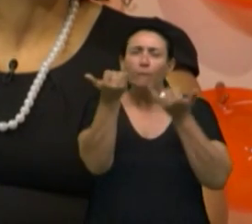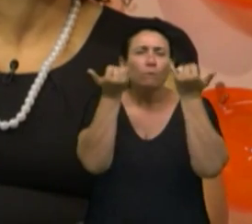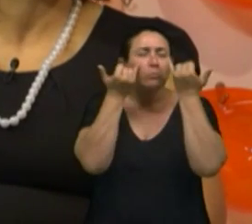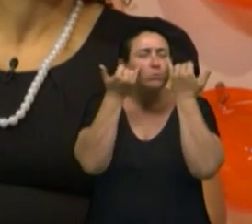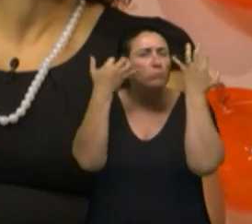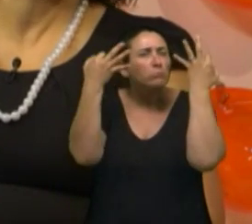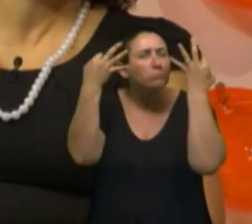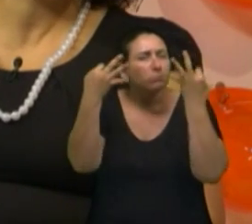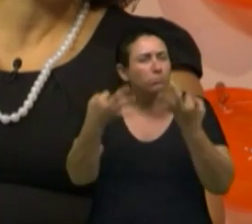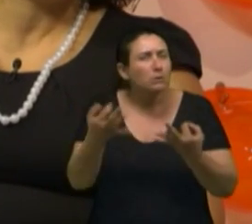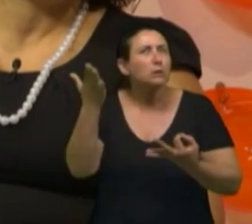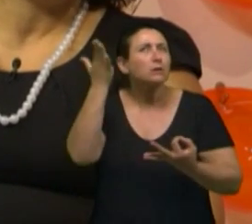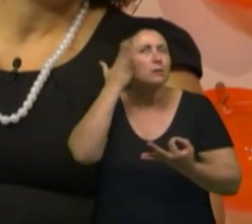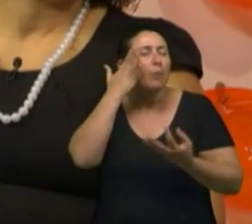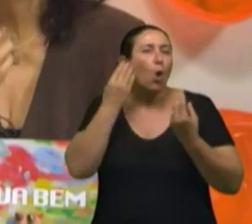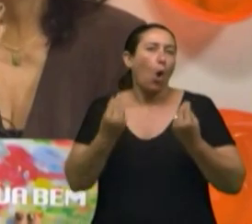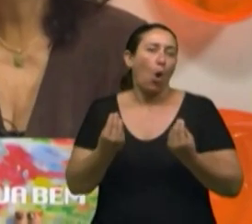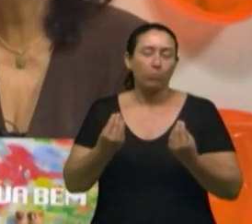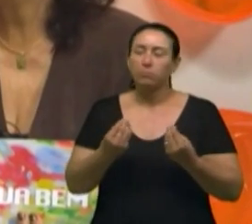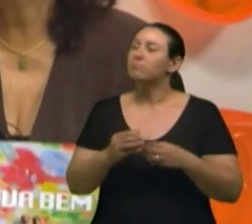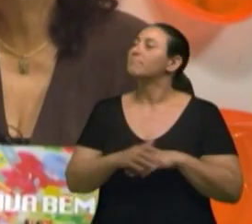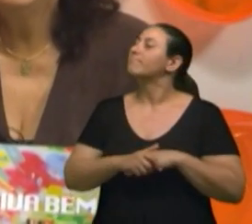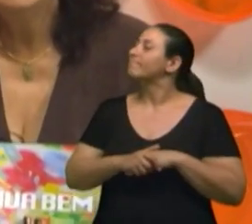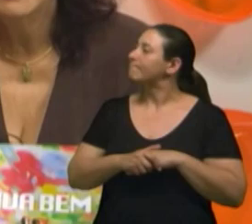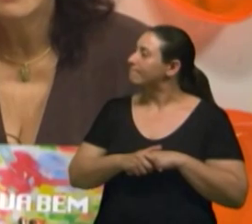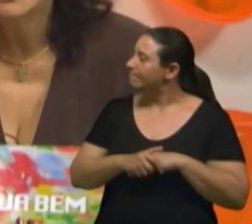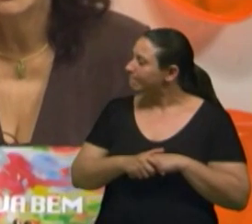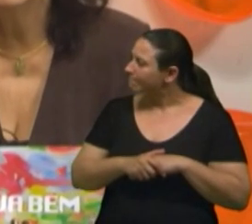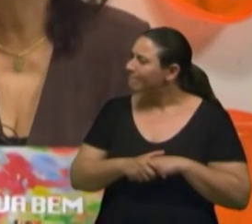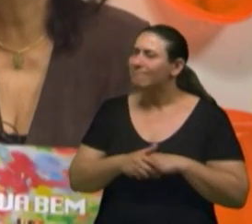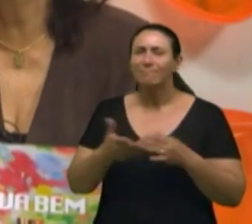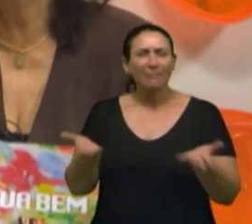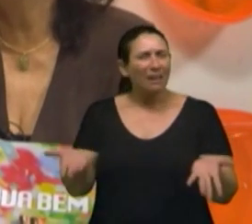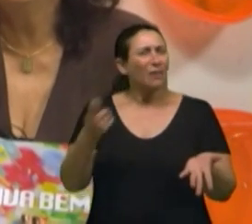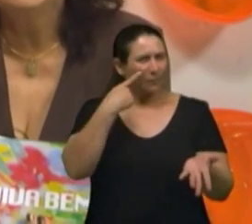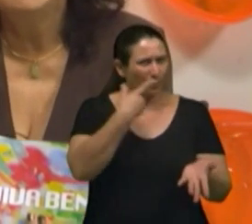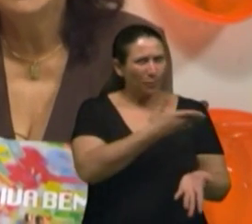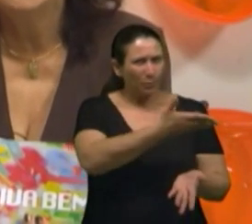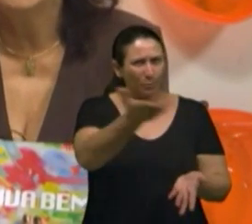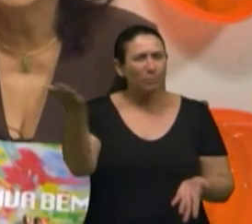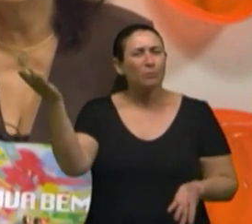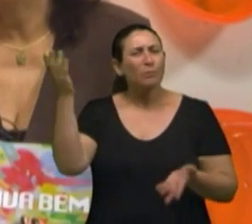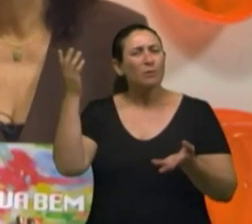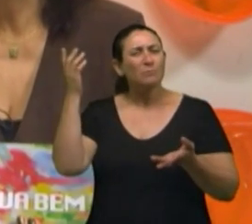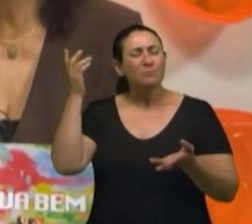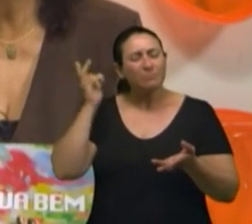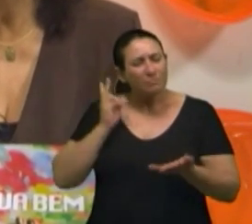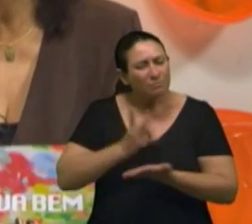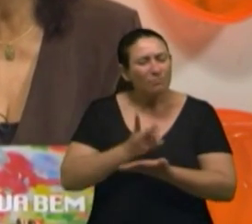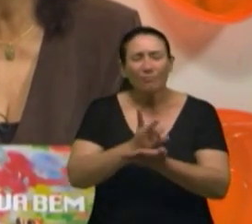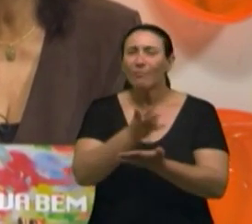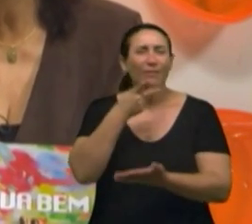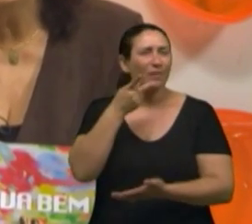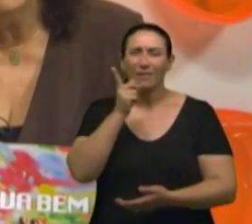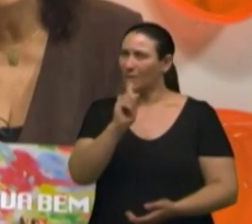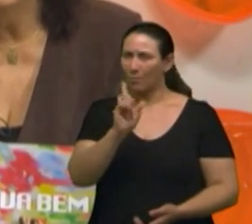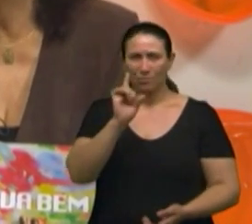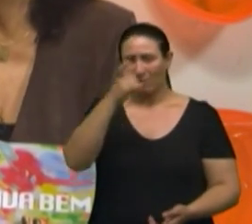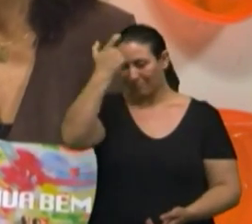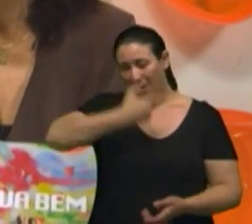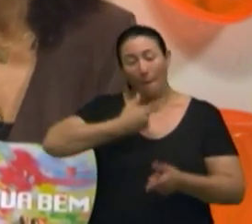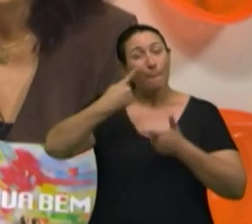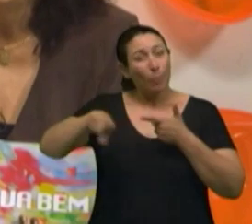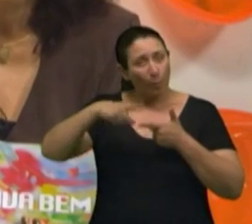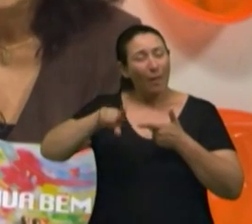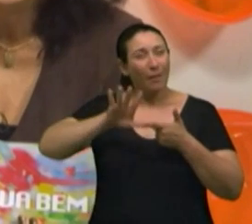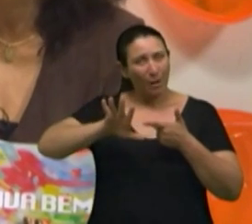as informações para tomar a sua decisão. Claro. O que a gente está vendo aqui, gente? Aquilo que eu digo seguidamente no programa. O problema não é ter problema.